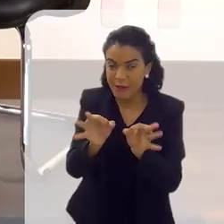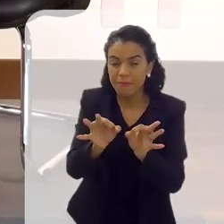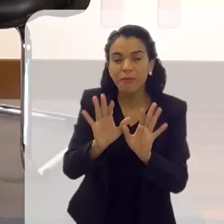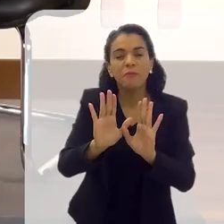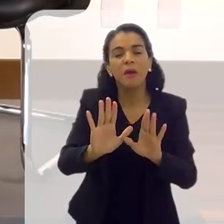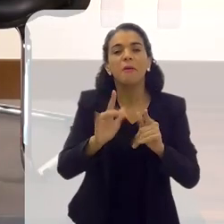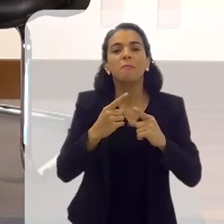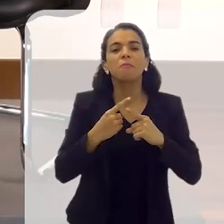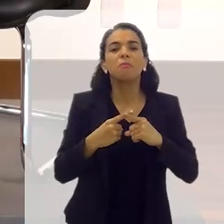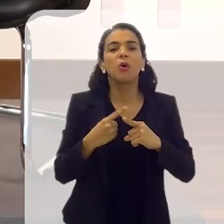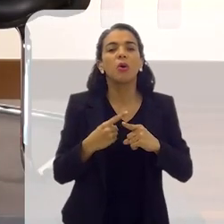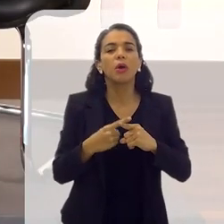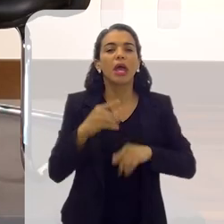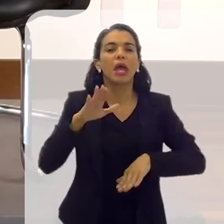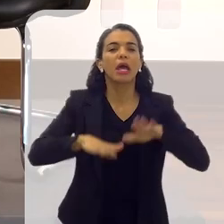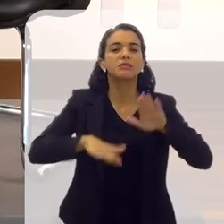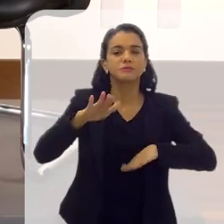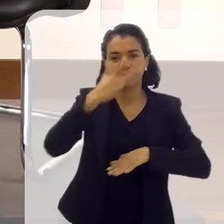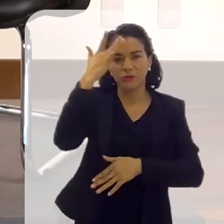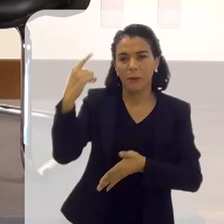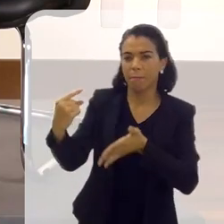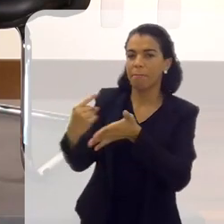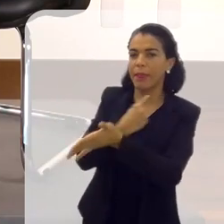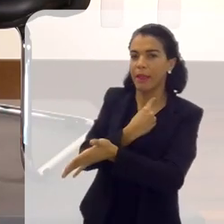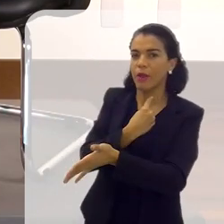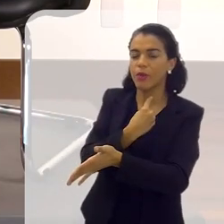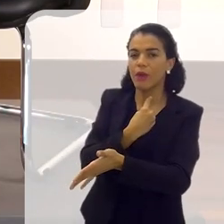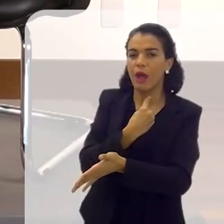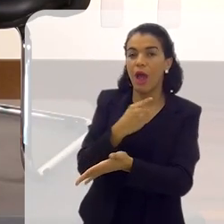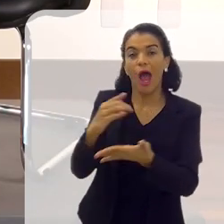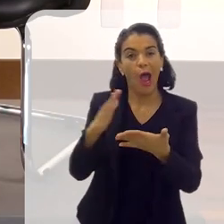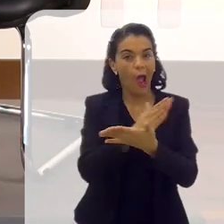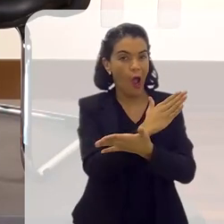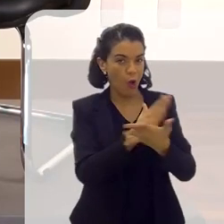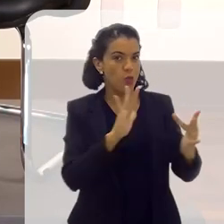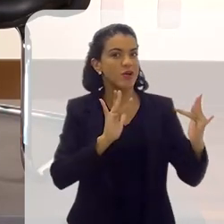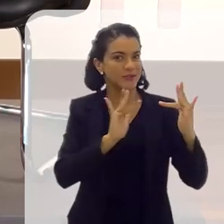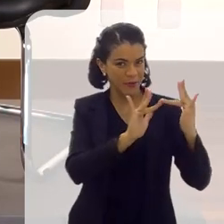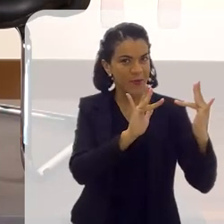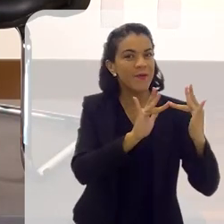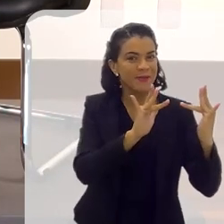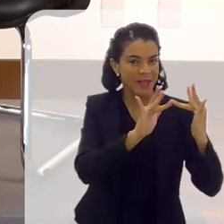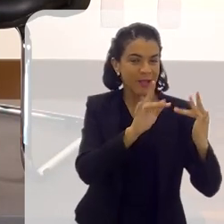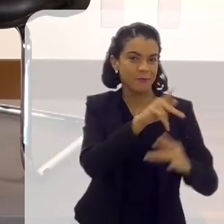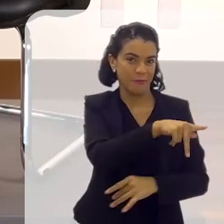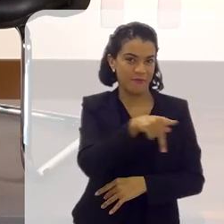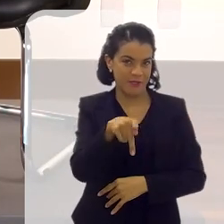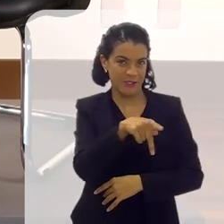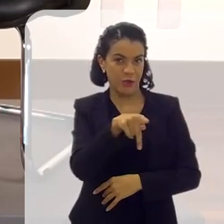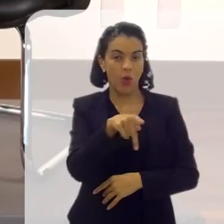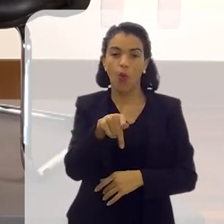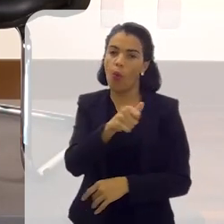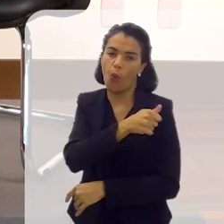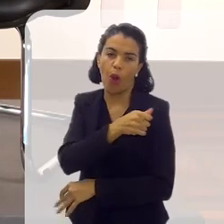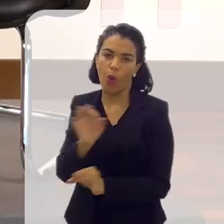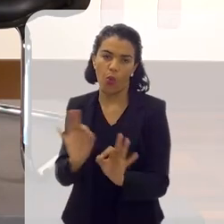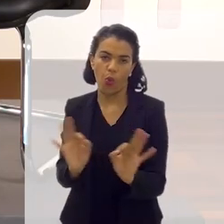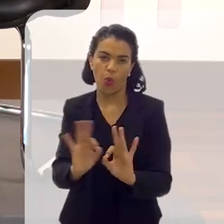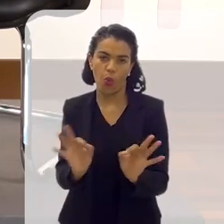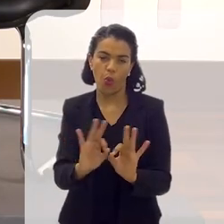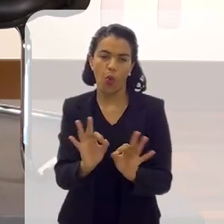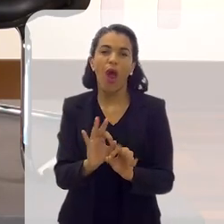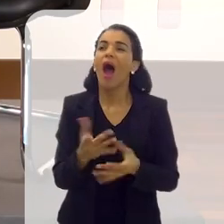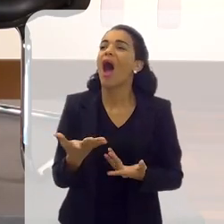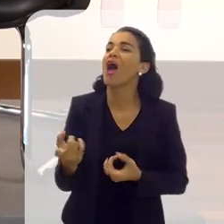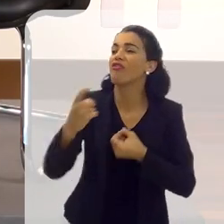Existe uma mudança. Mas por que não... Às vezes as pessoas me perguntam... Algumas eu entro em contato com os professores, com os alunos